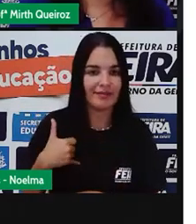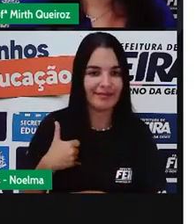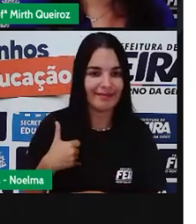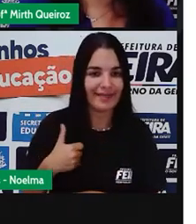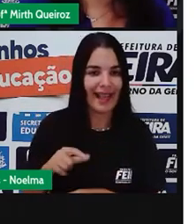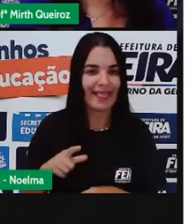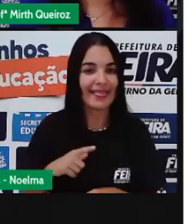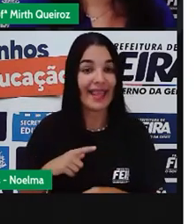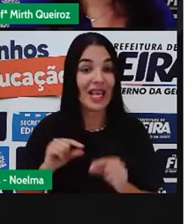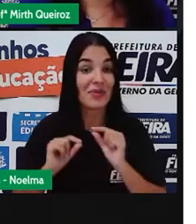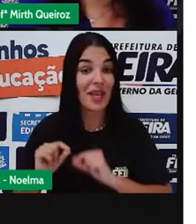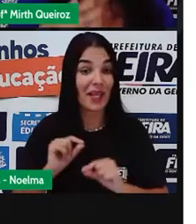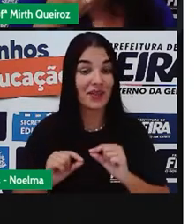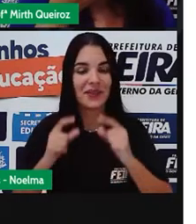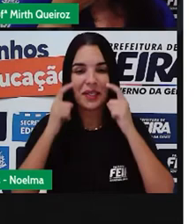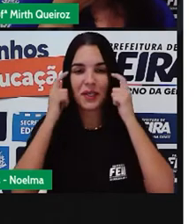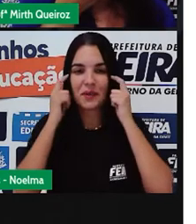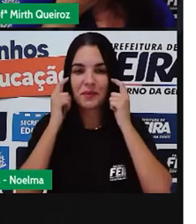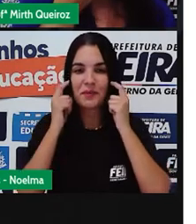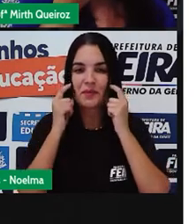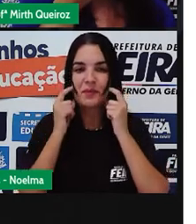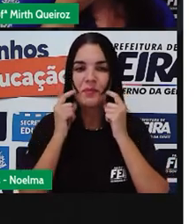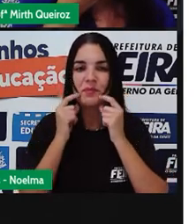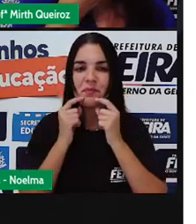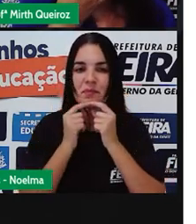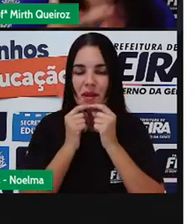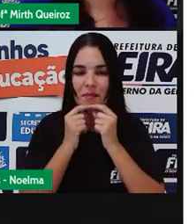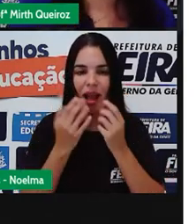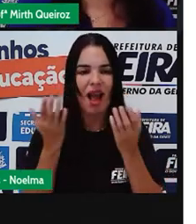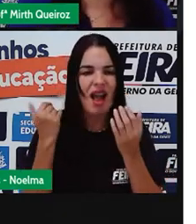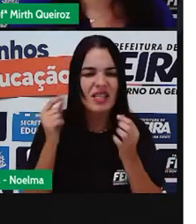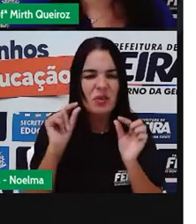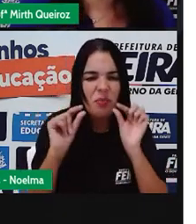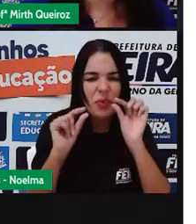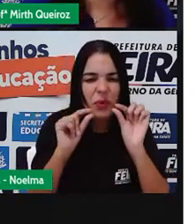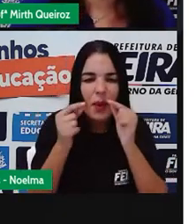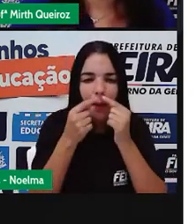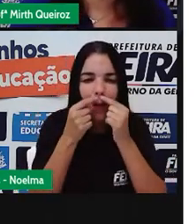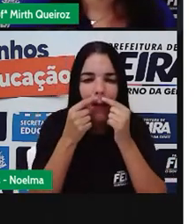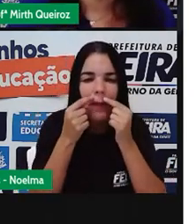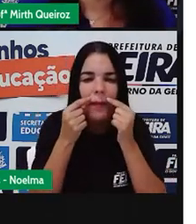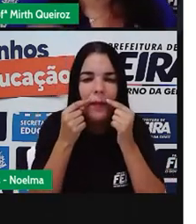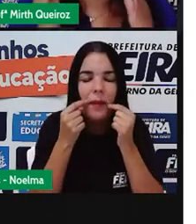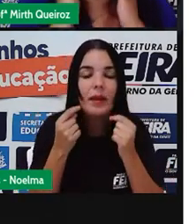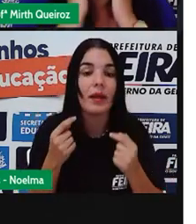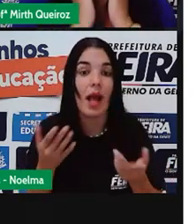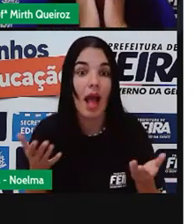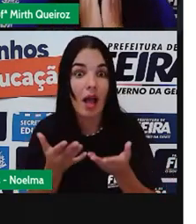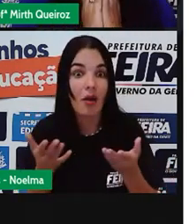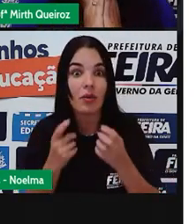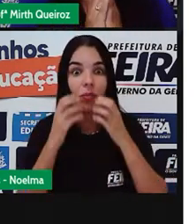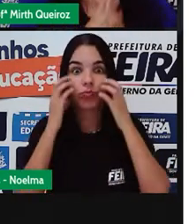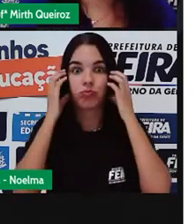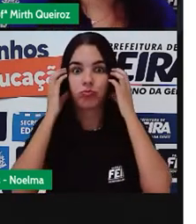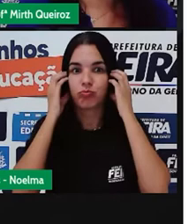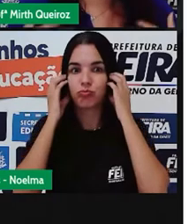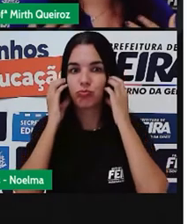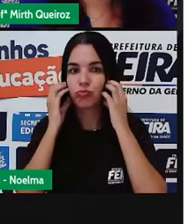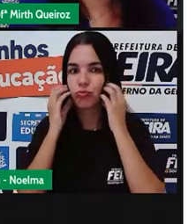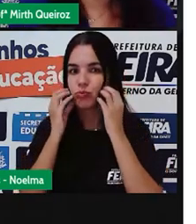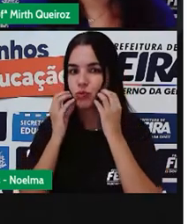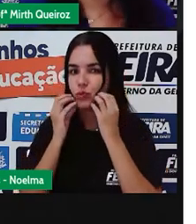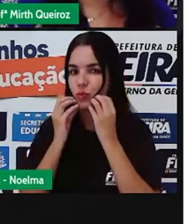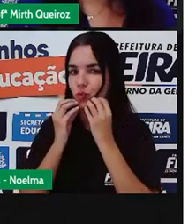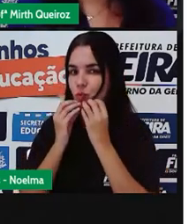da barba, que antes só tinha o bigodinho, né? até os 16 anos, 17 já começa a barba já. Os